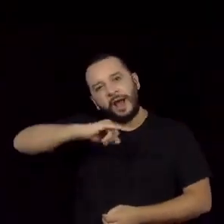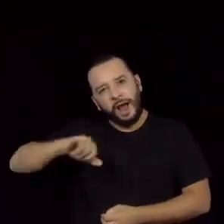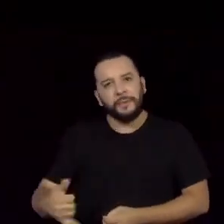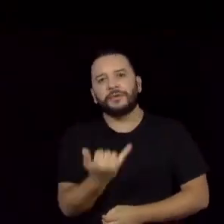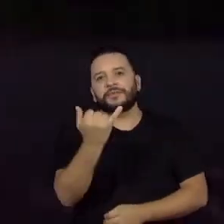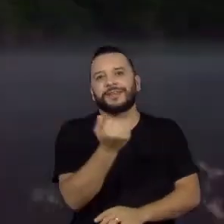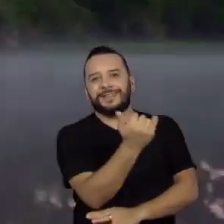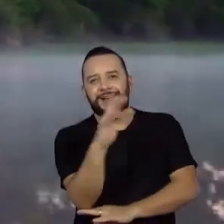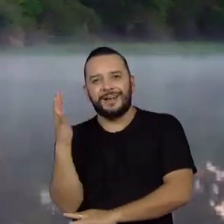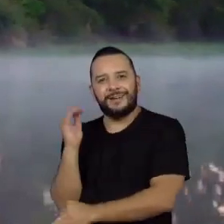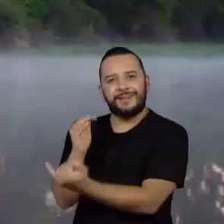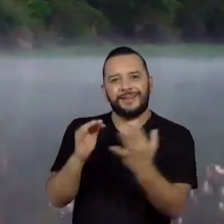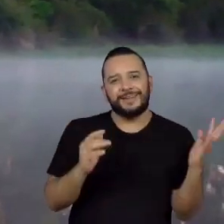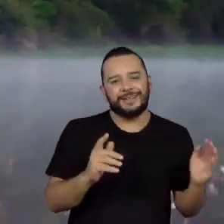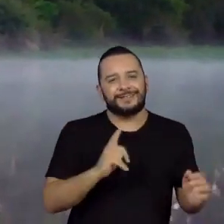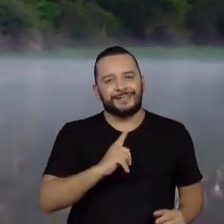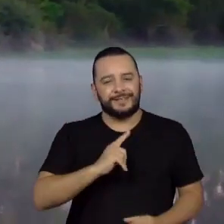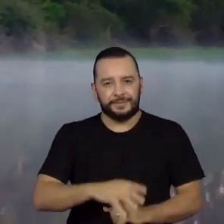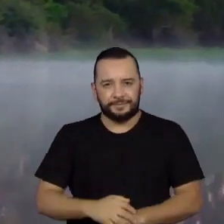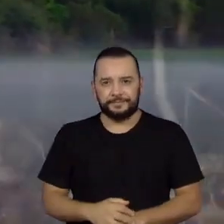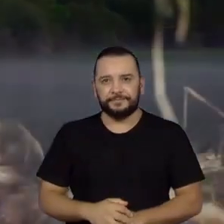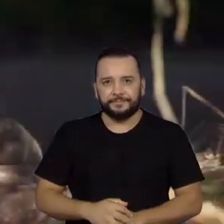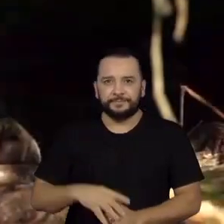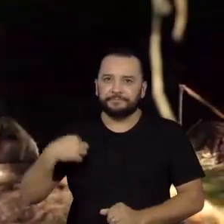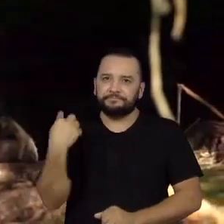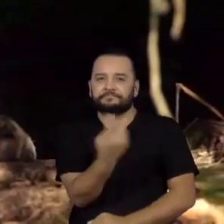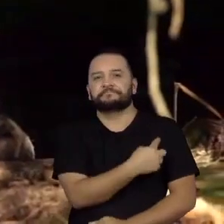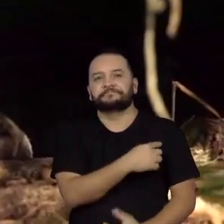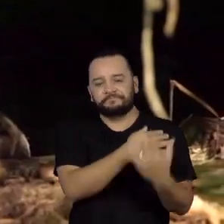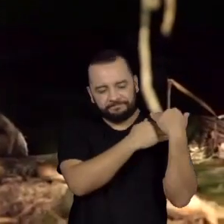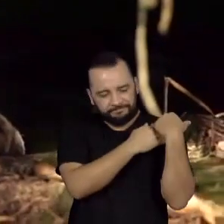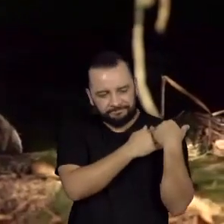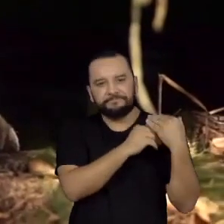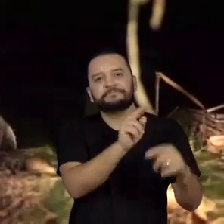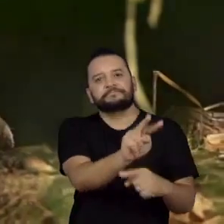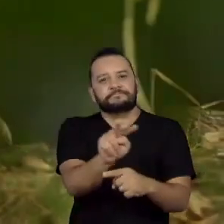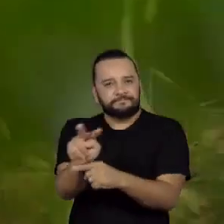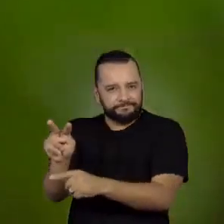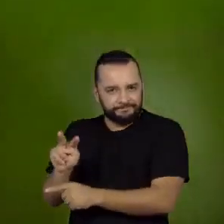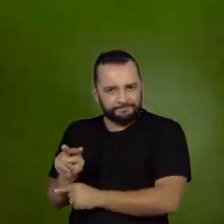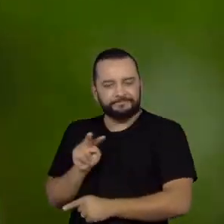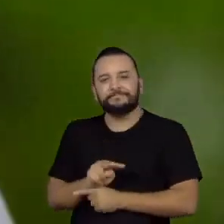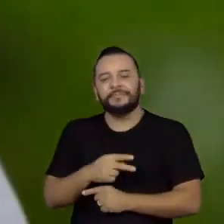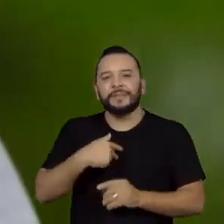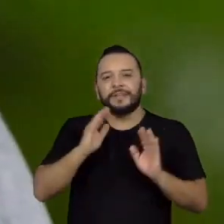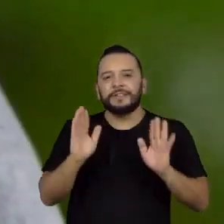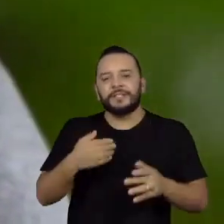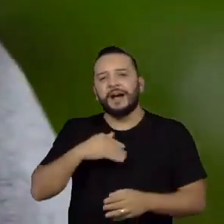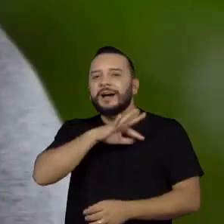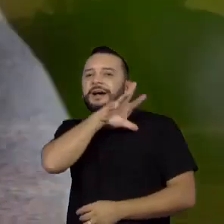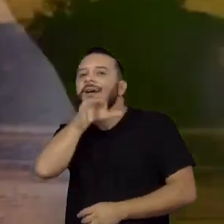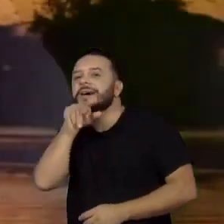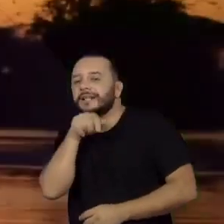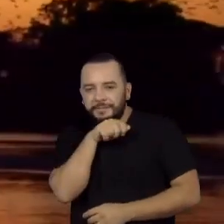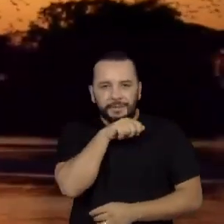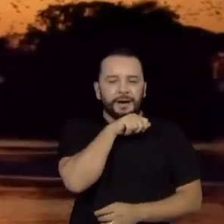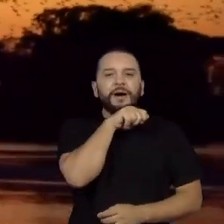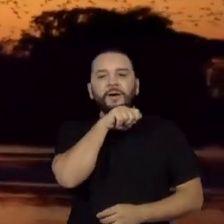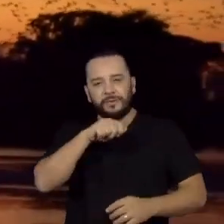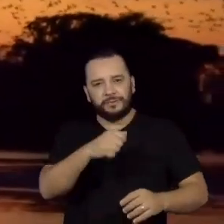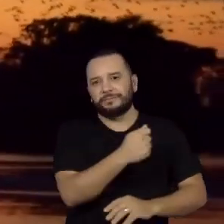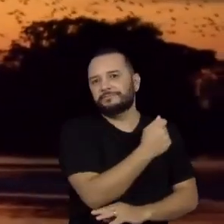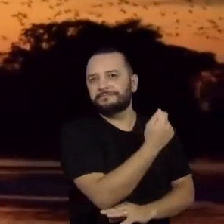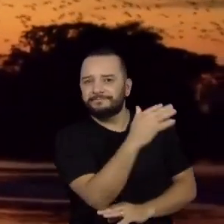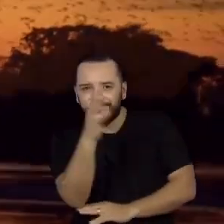Significa que nós temos uma grande responsabilidade sobre a conservação da biodiversidade do planeta. Ser o país mais